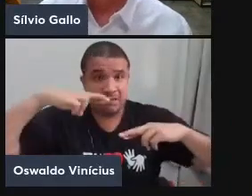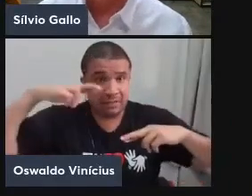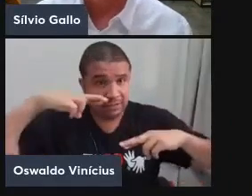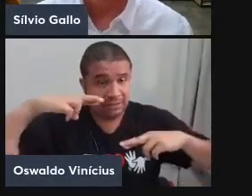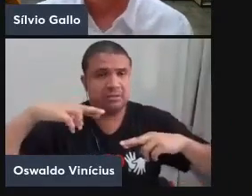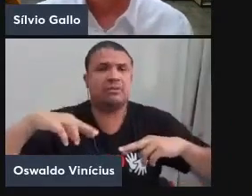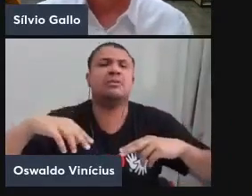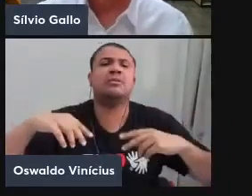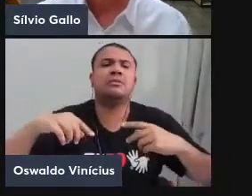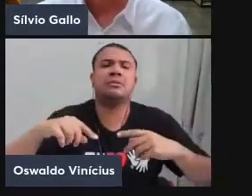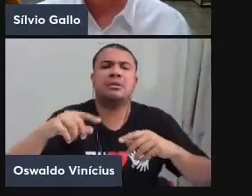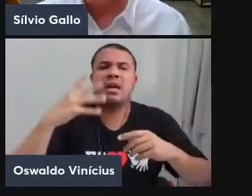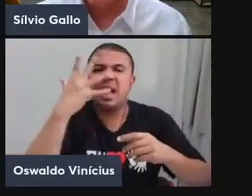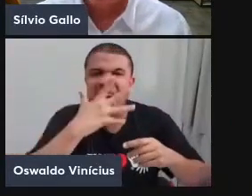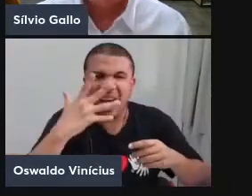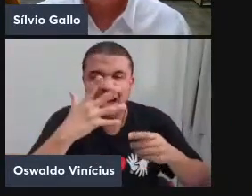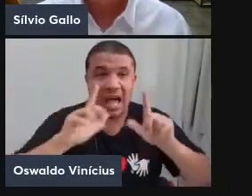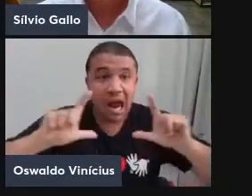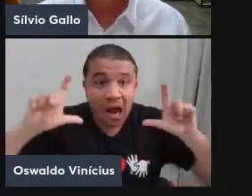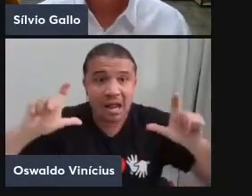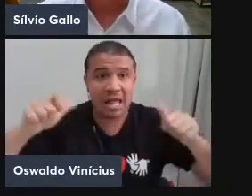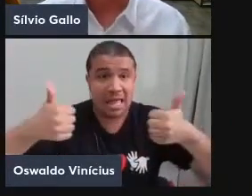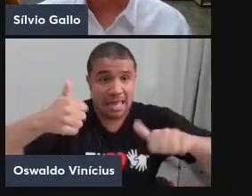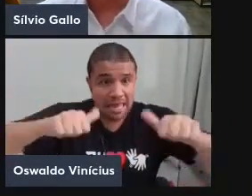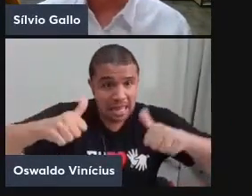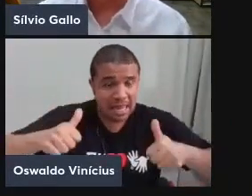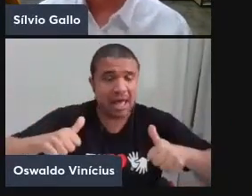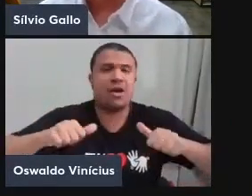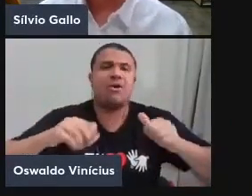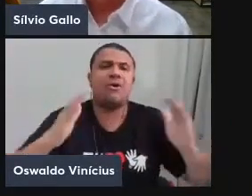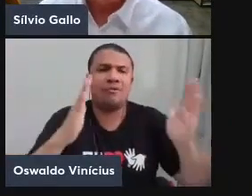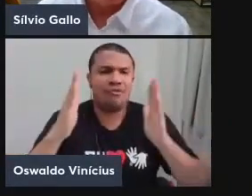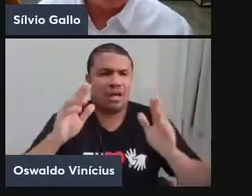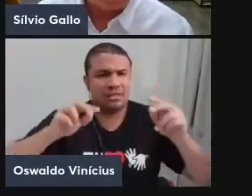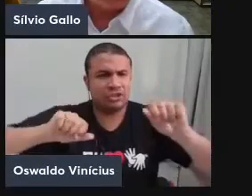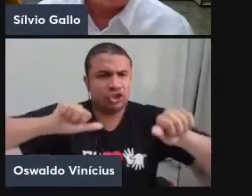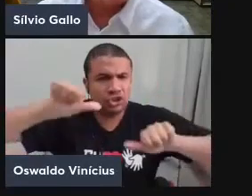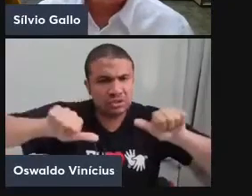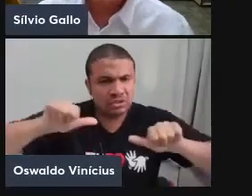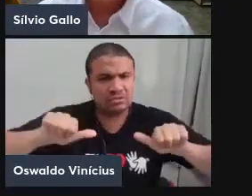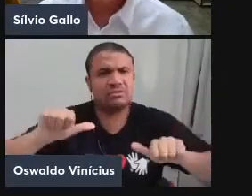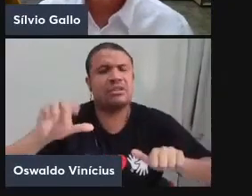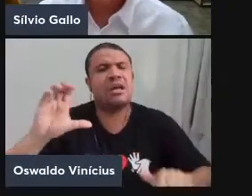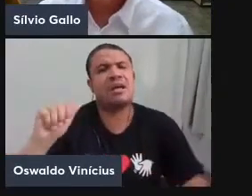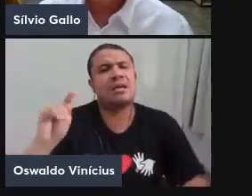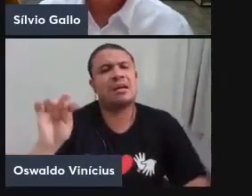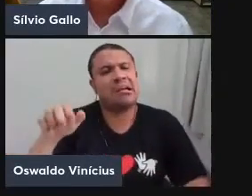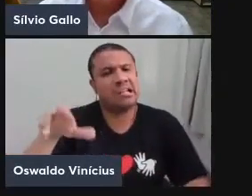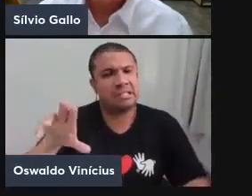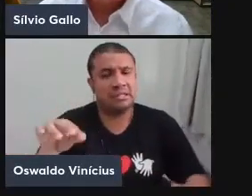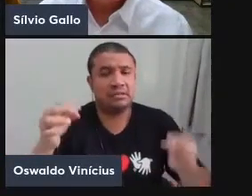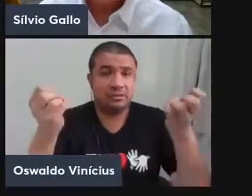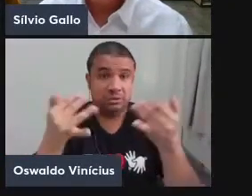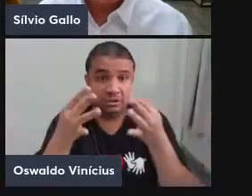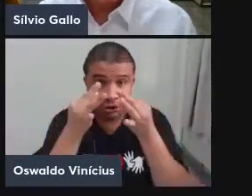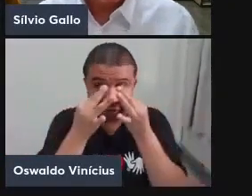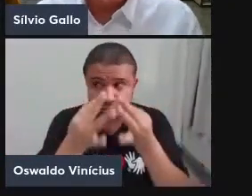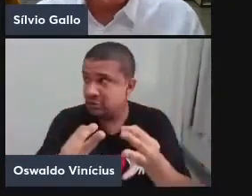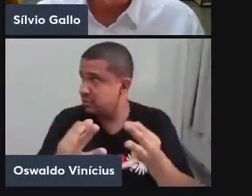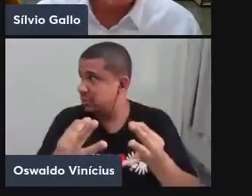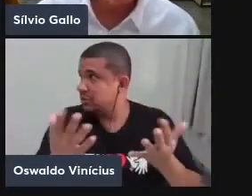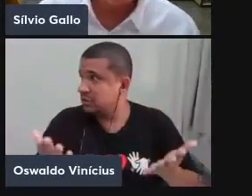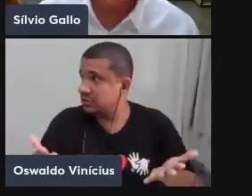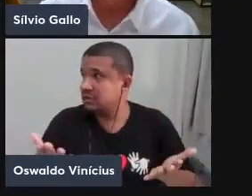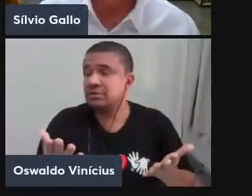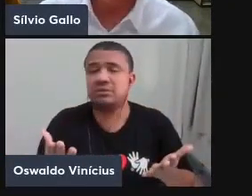cara, careta, dedão, isso não é legal em fase de transição, acho que o Caetano está justamente aqui chamando atenção para